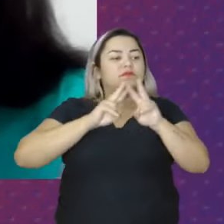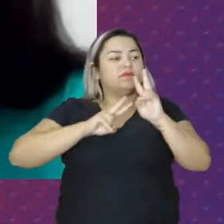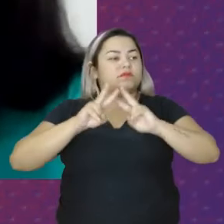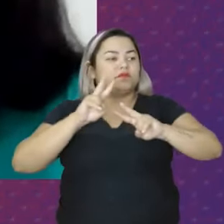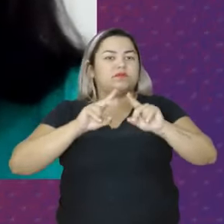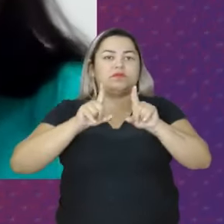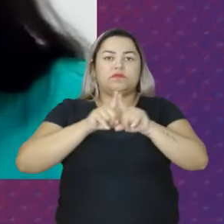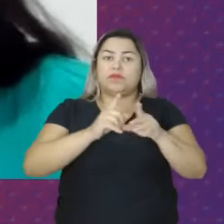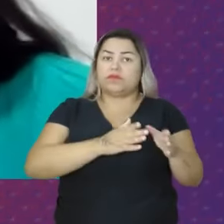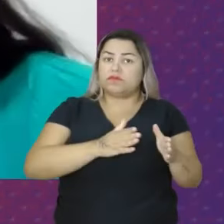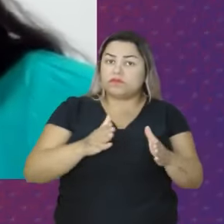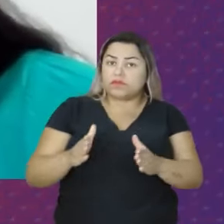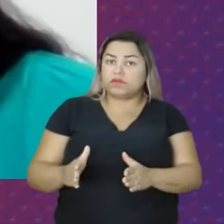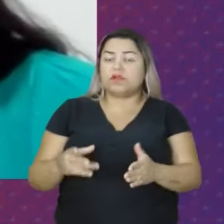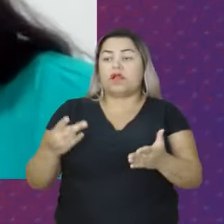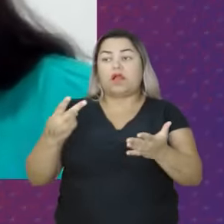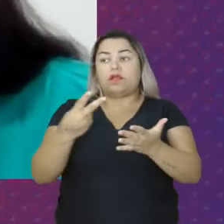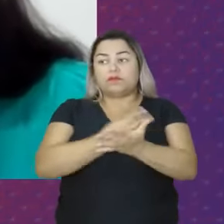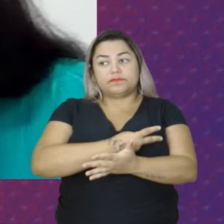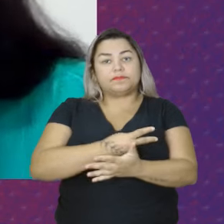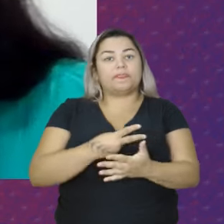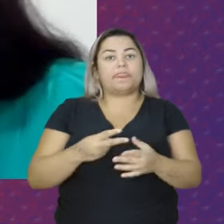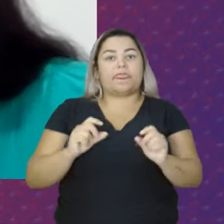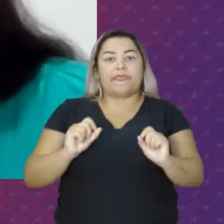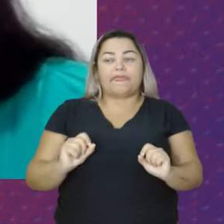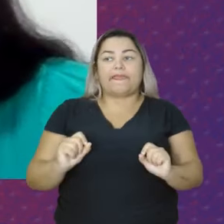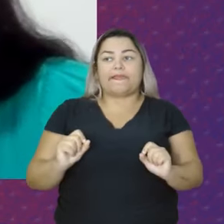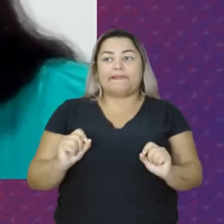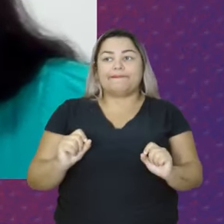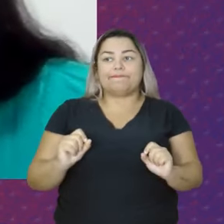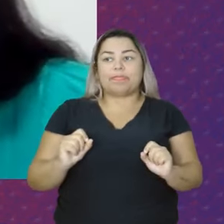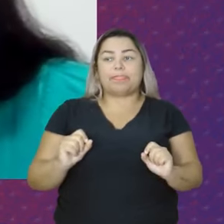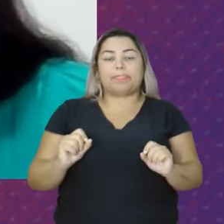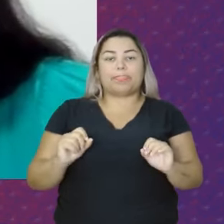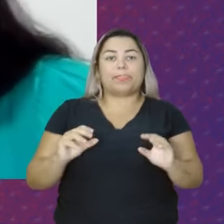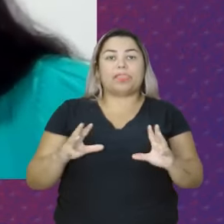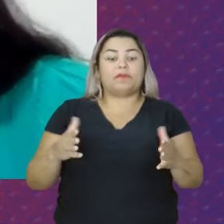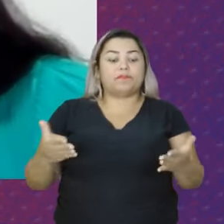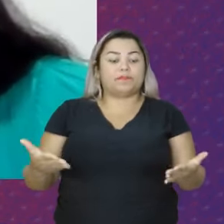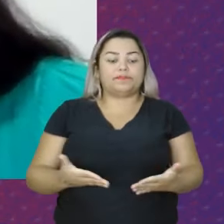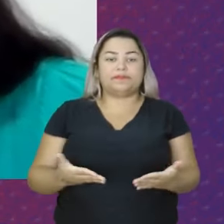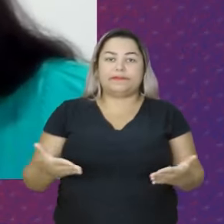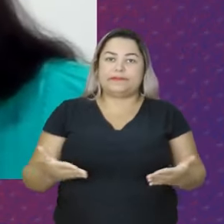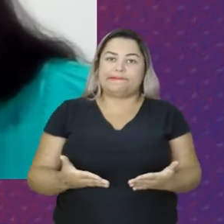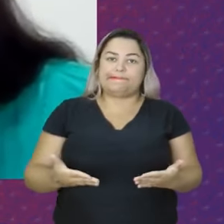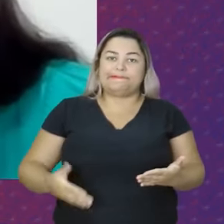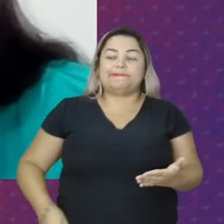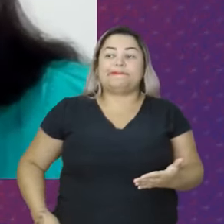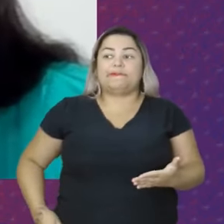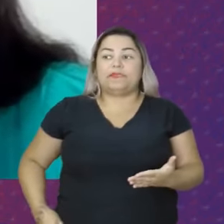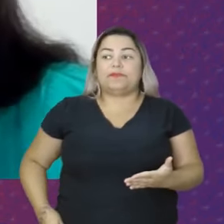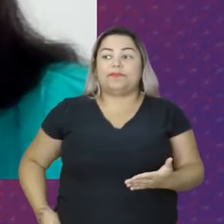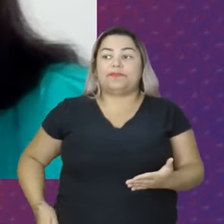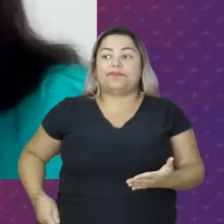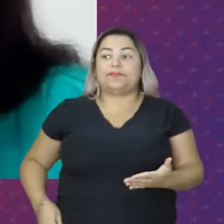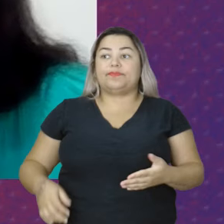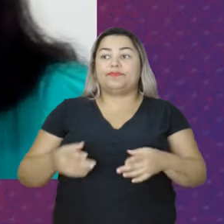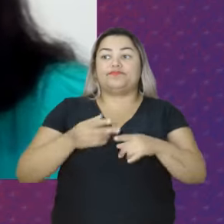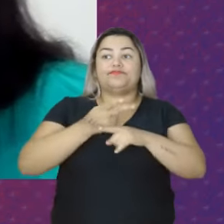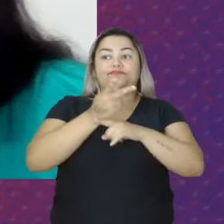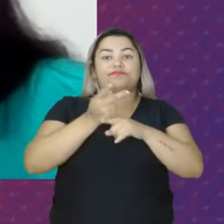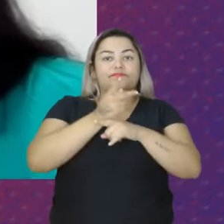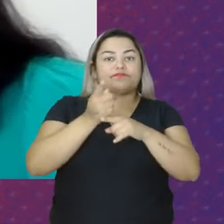Os processos Que ela passou Até chegar Nessa No formato atual Então a gente busca Algumas